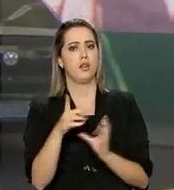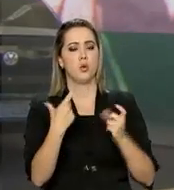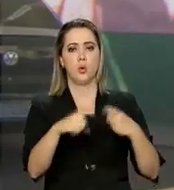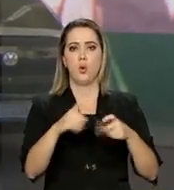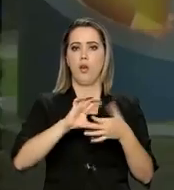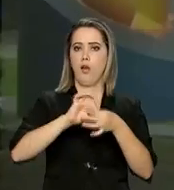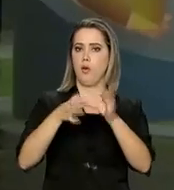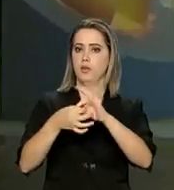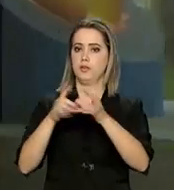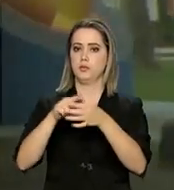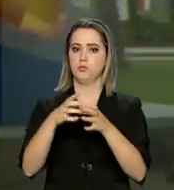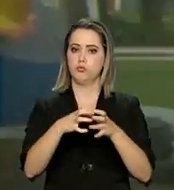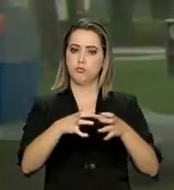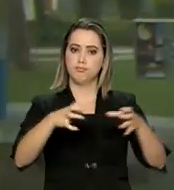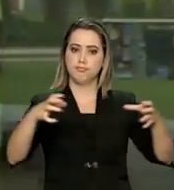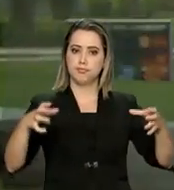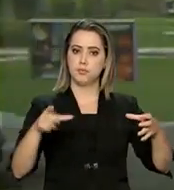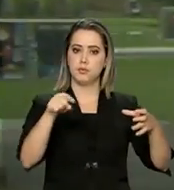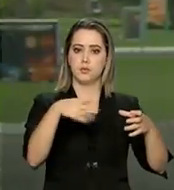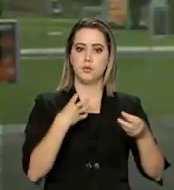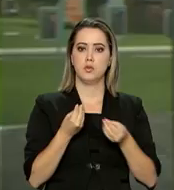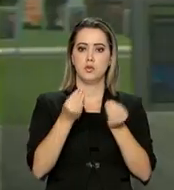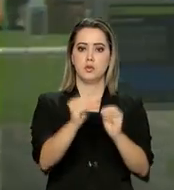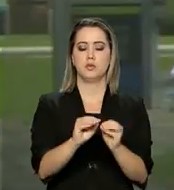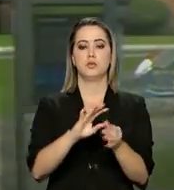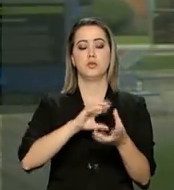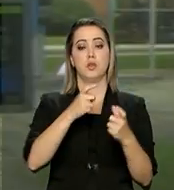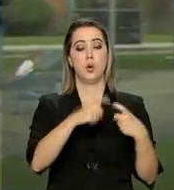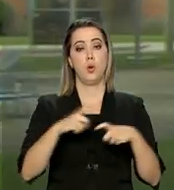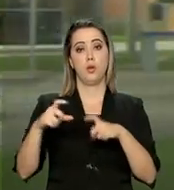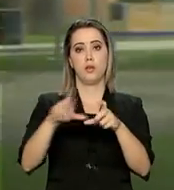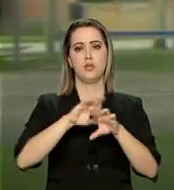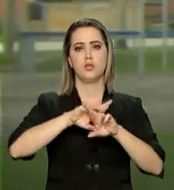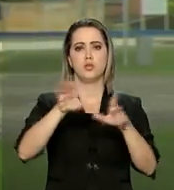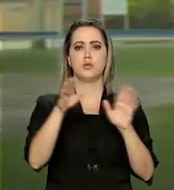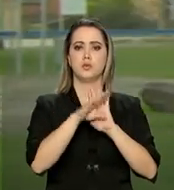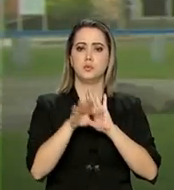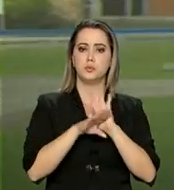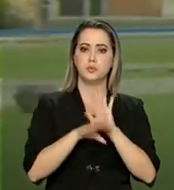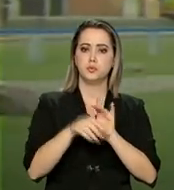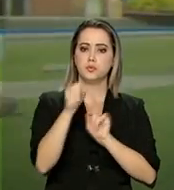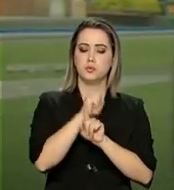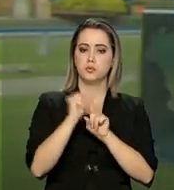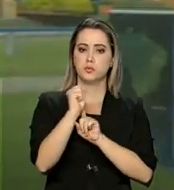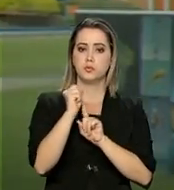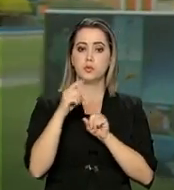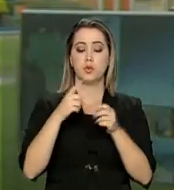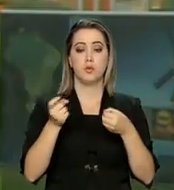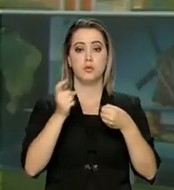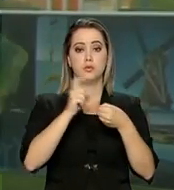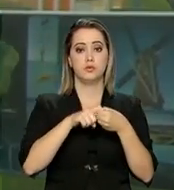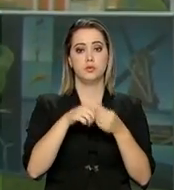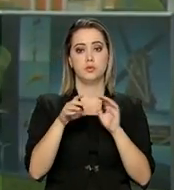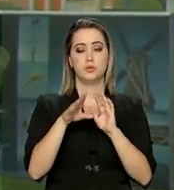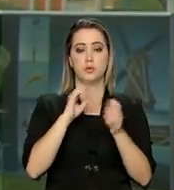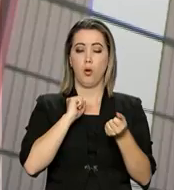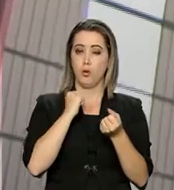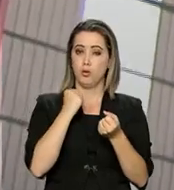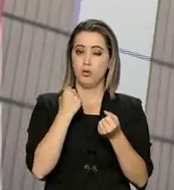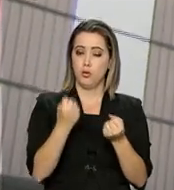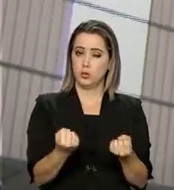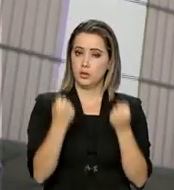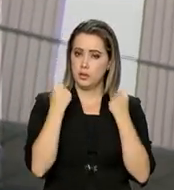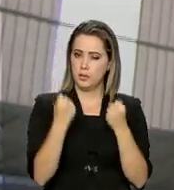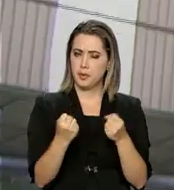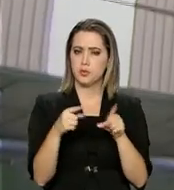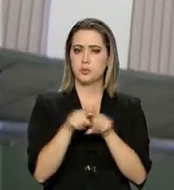no Rio de Janeiro, uma ampla estrutura dá espaço a diversos programas sociais voltados à prática esportiva. Durante os